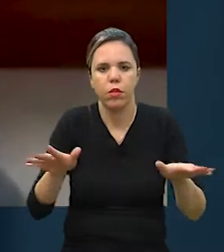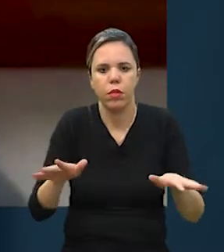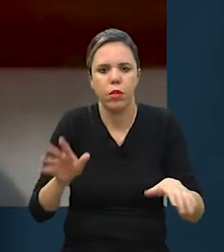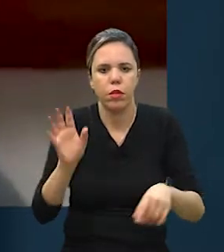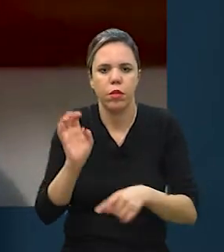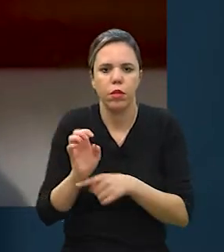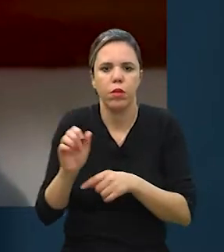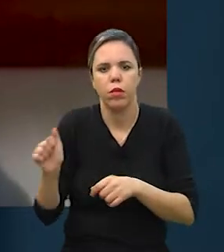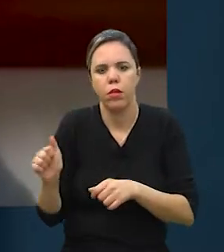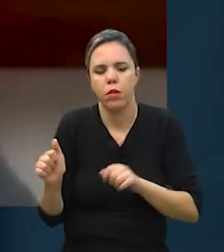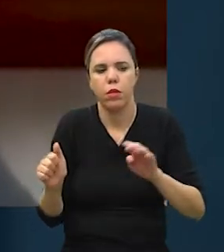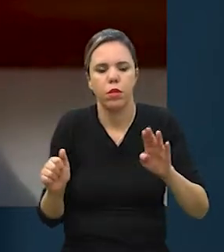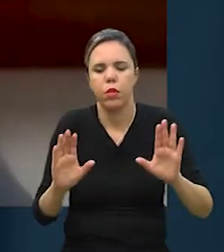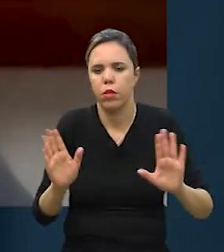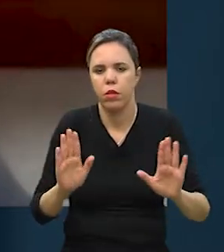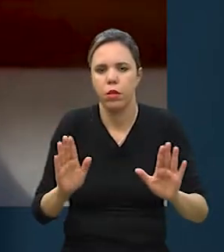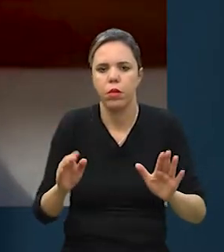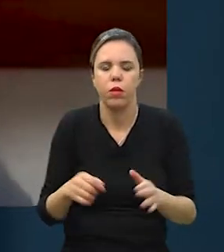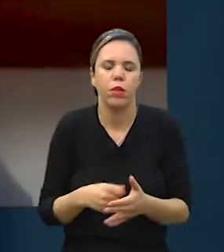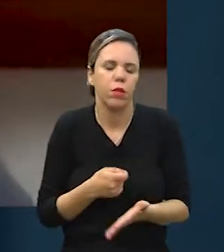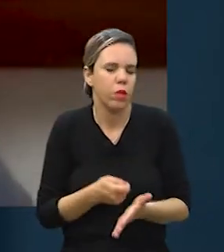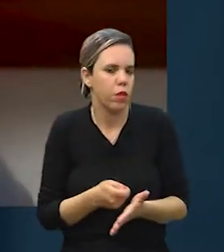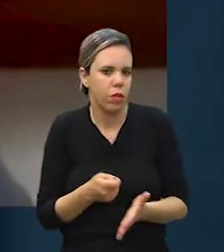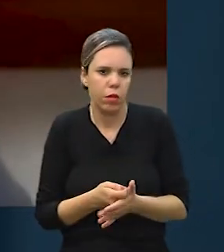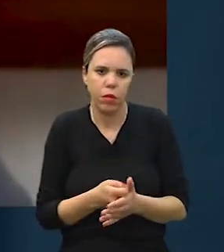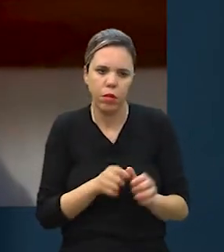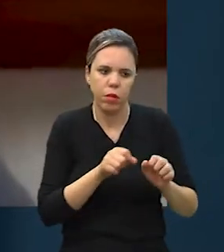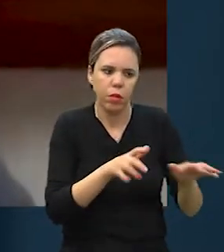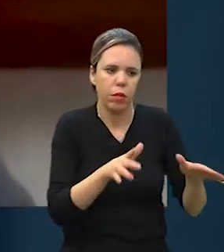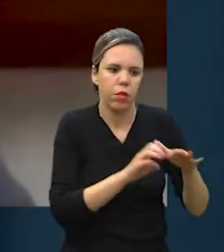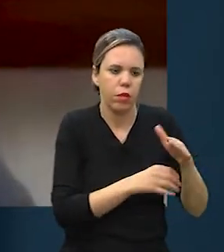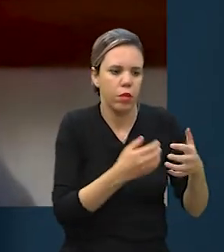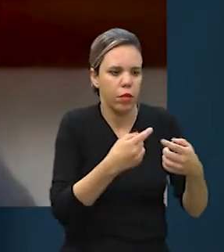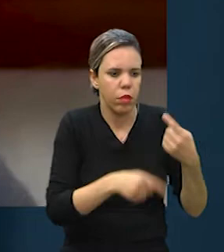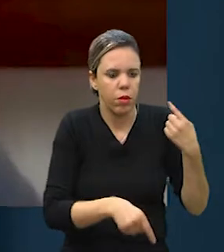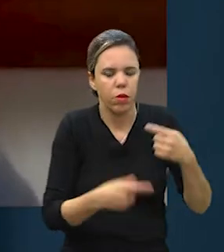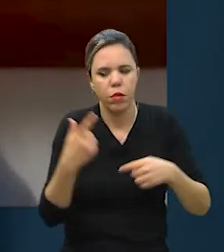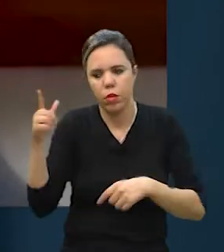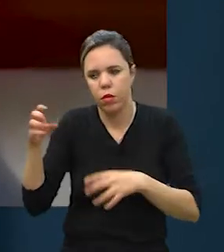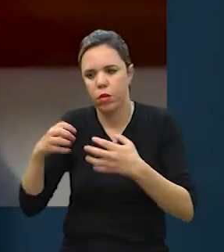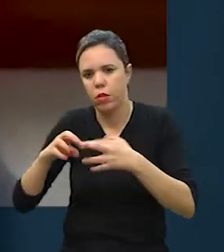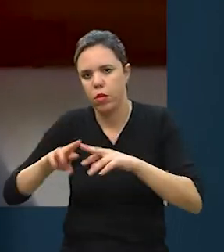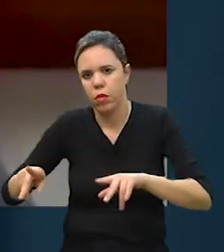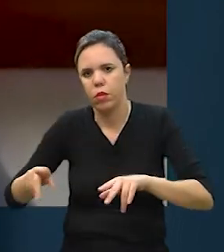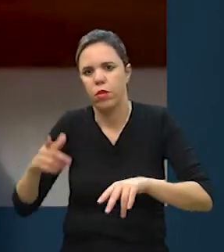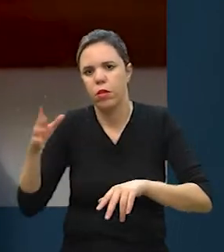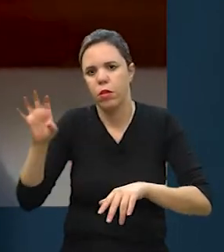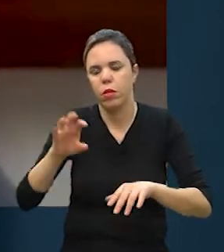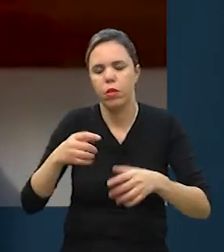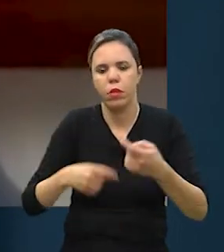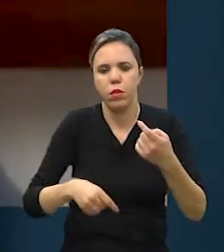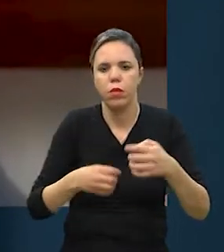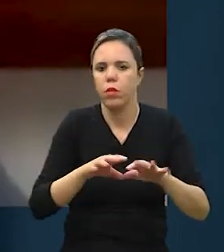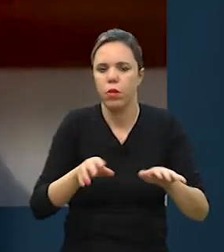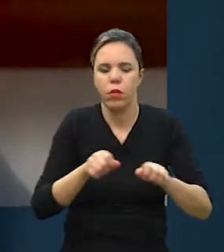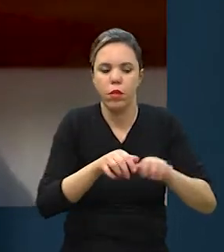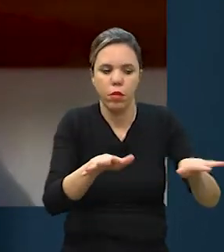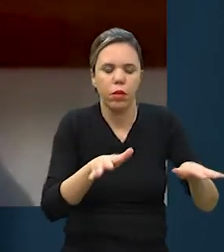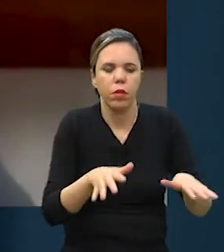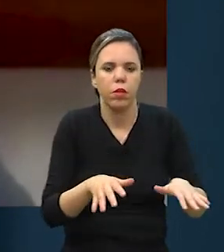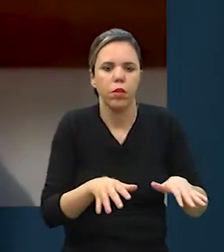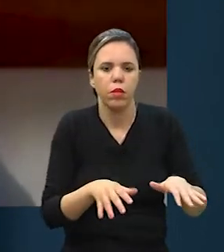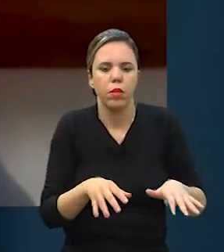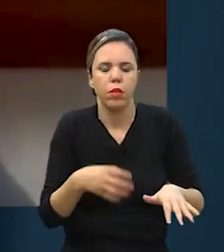distribuidor em estado A, B e C. Não necessariamente, ou um distribuidor não funciona, não quer dizer que distribuidor naquele estado não funcione.